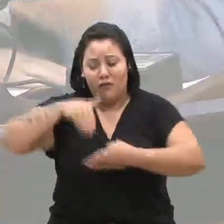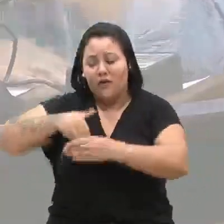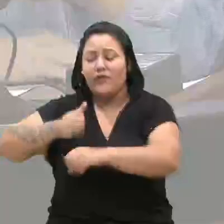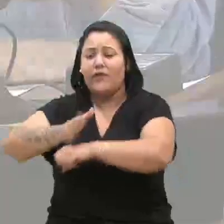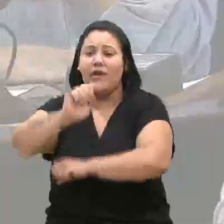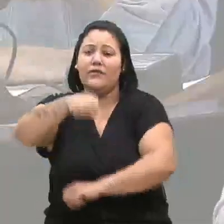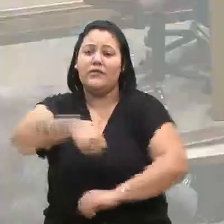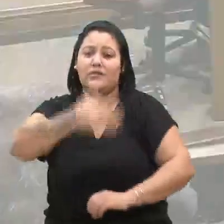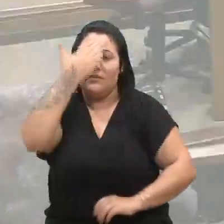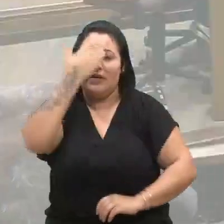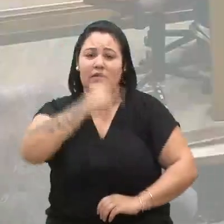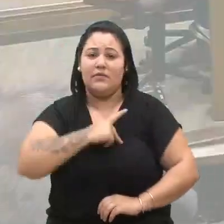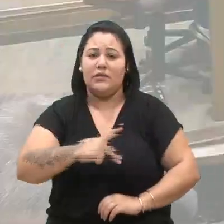Obrigado, Sr. Presidente. Declaração de voto.